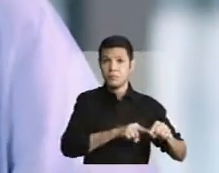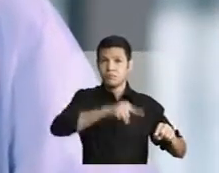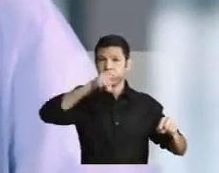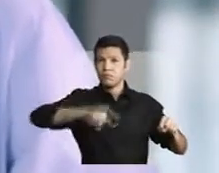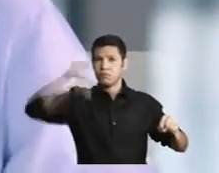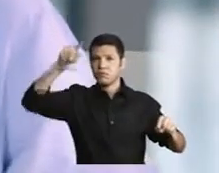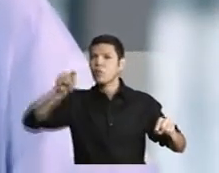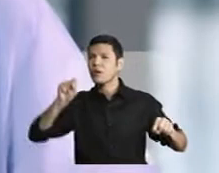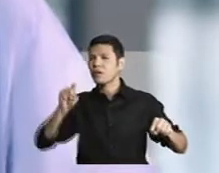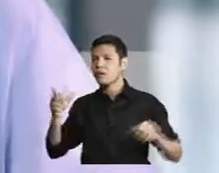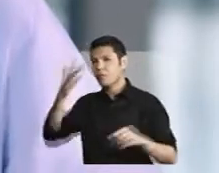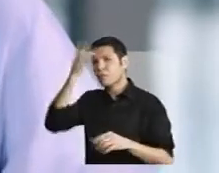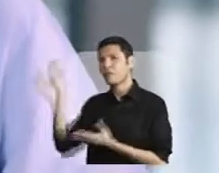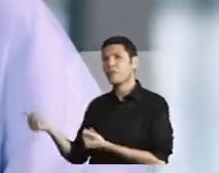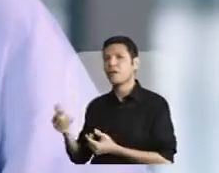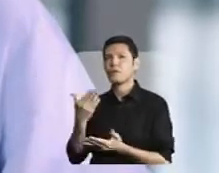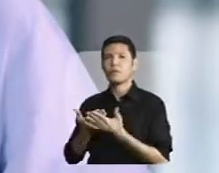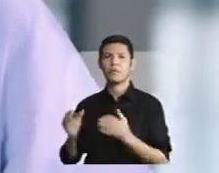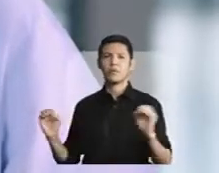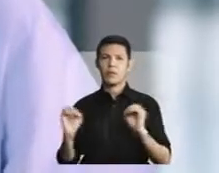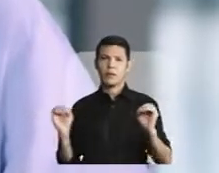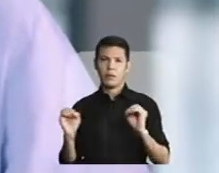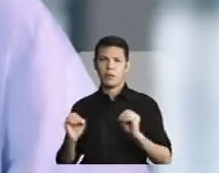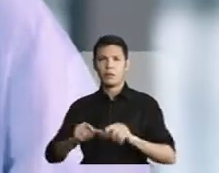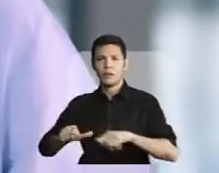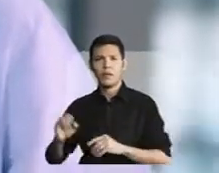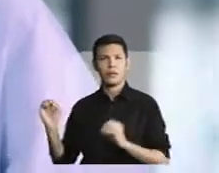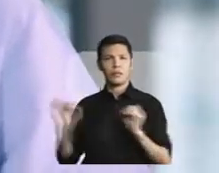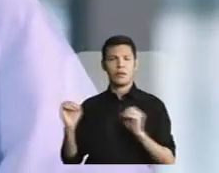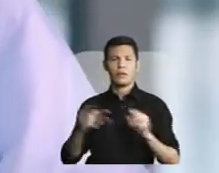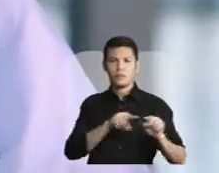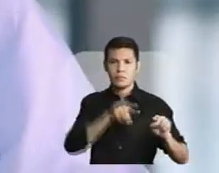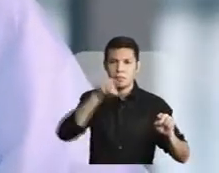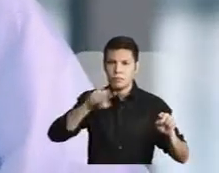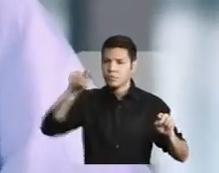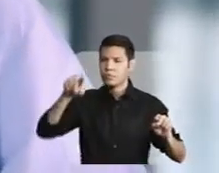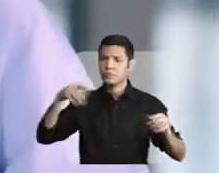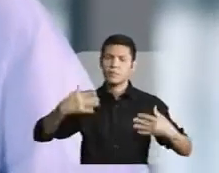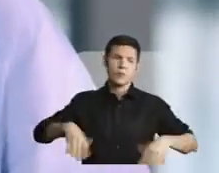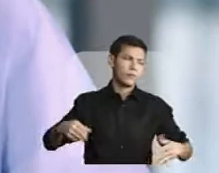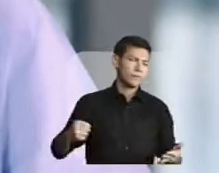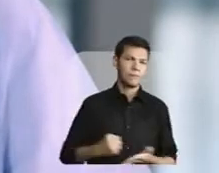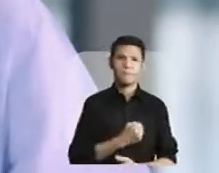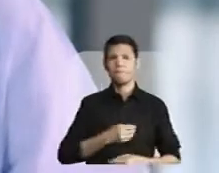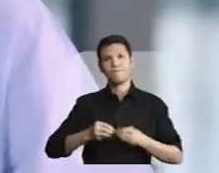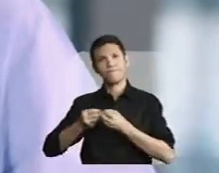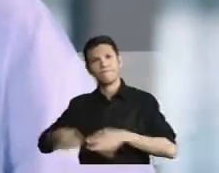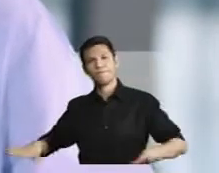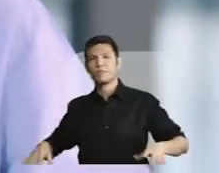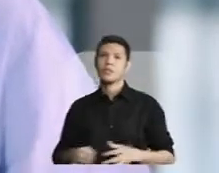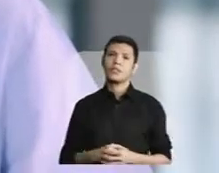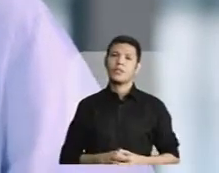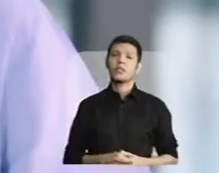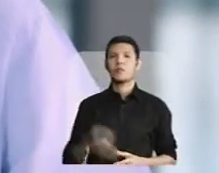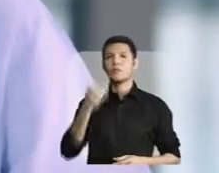jovens que não estudam nem trabalham é uma realidade dolorosa. Um desperdício imenso.